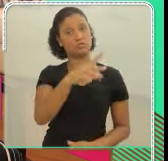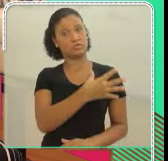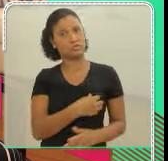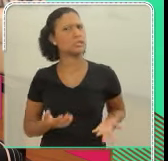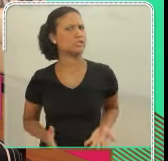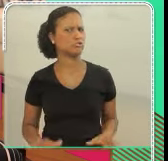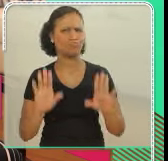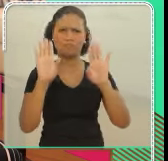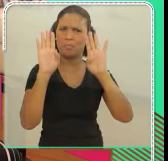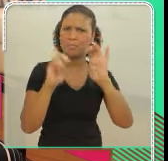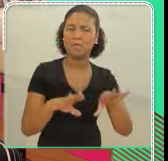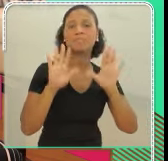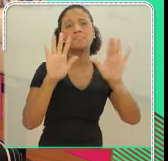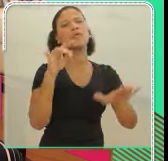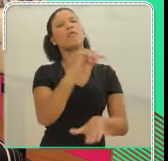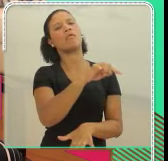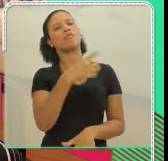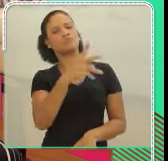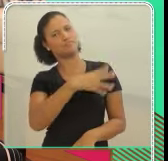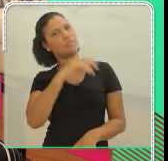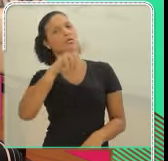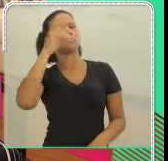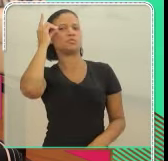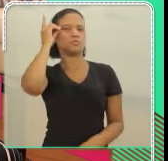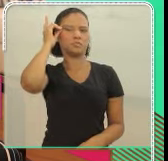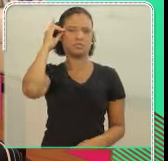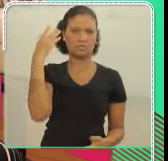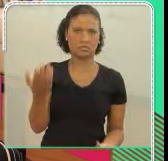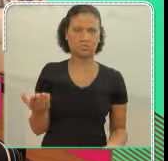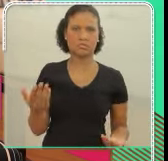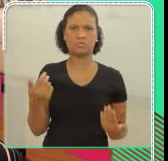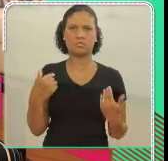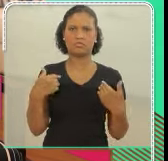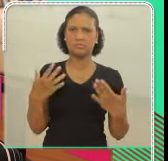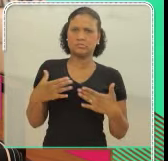estado de agora, como é eu vou fazer?